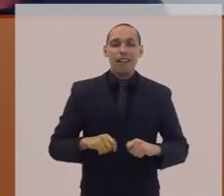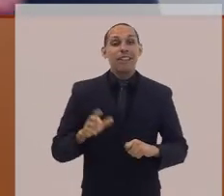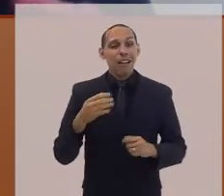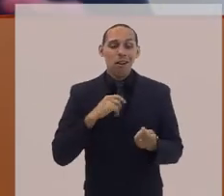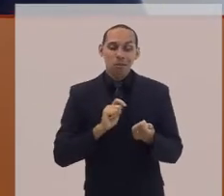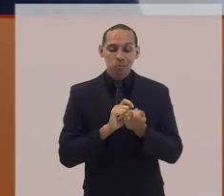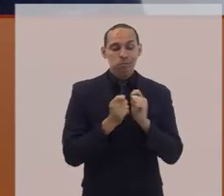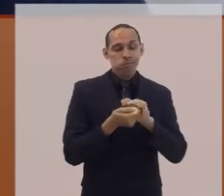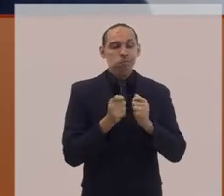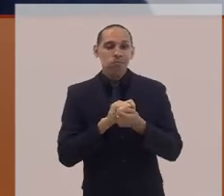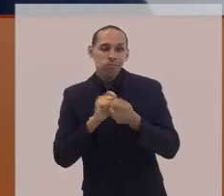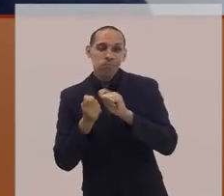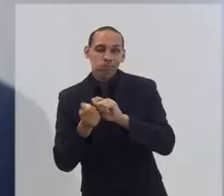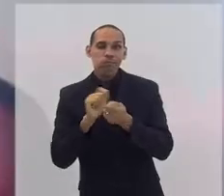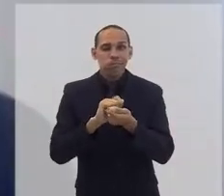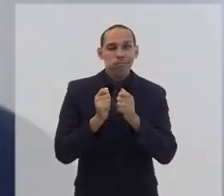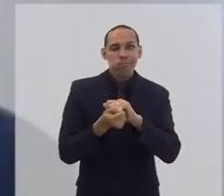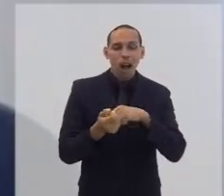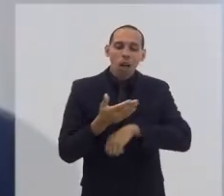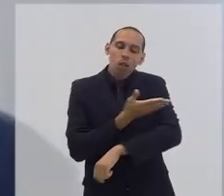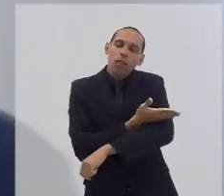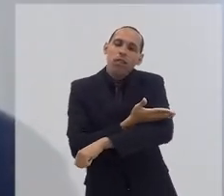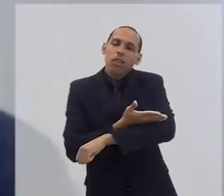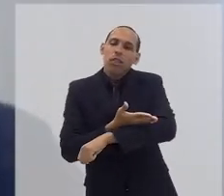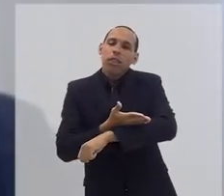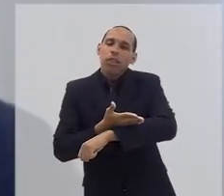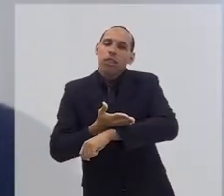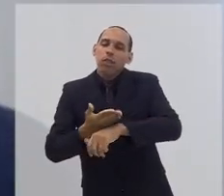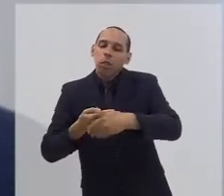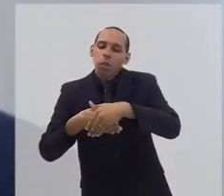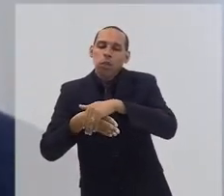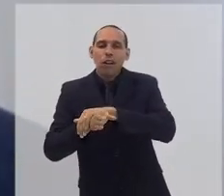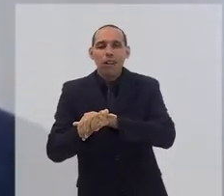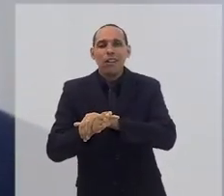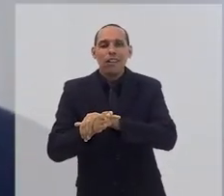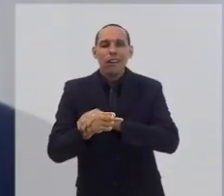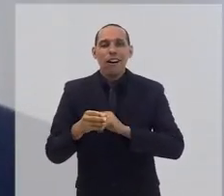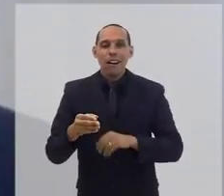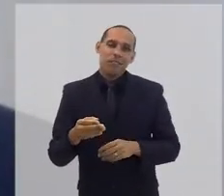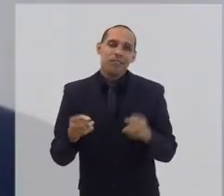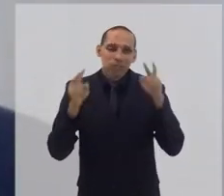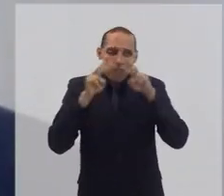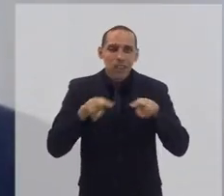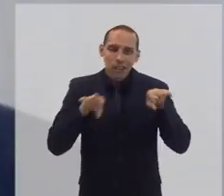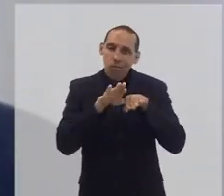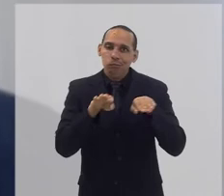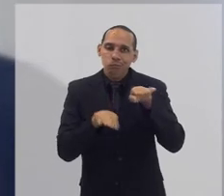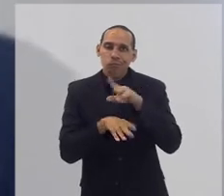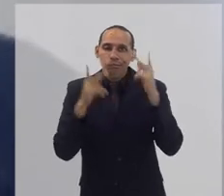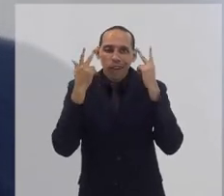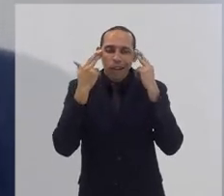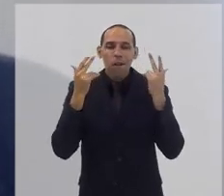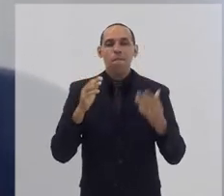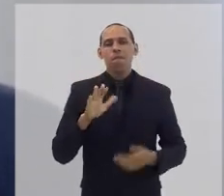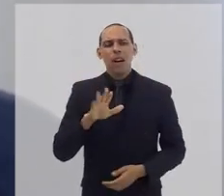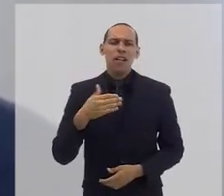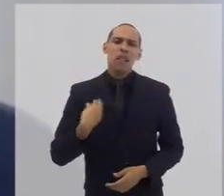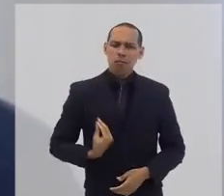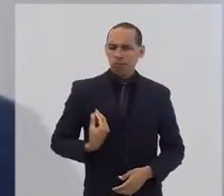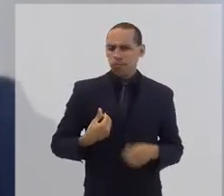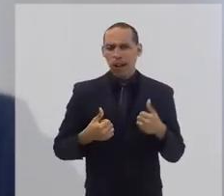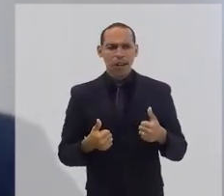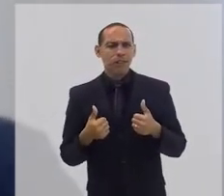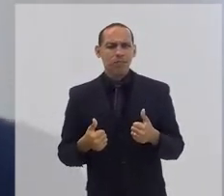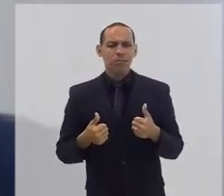uma visão subnormal. Mas, conforme eu falei, eu vivo bem, eu aprendi a valorizar